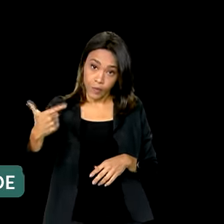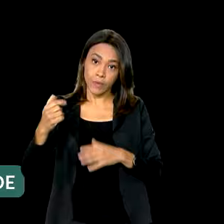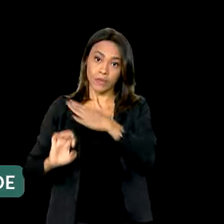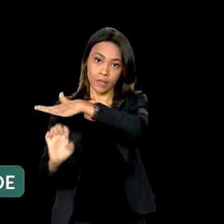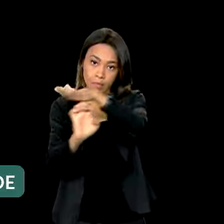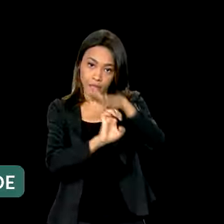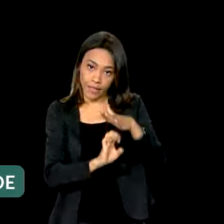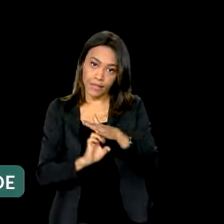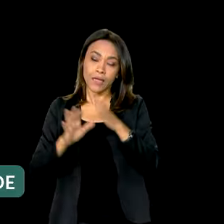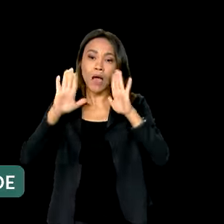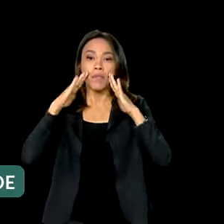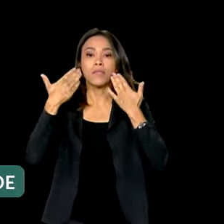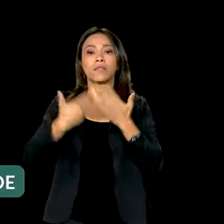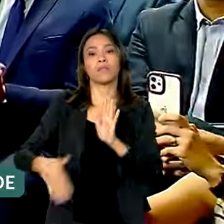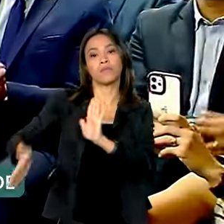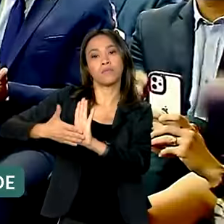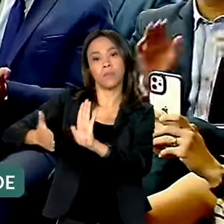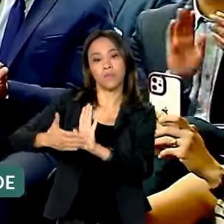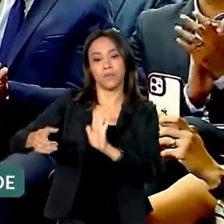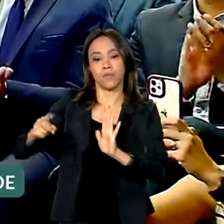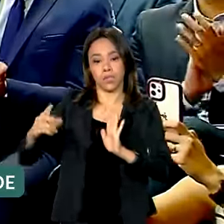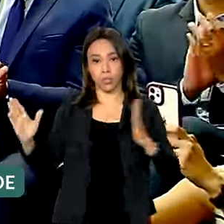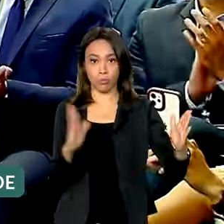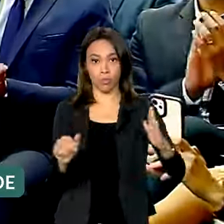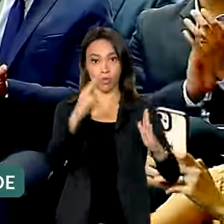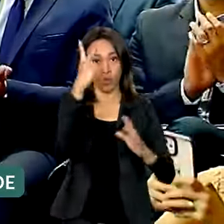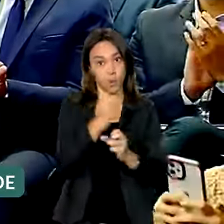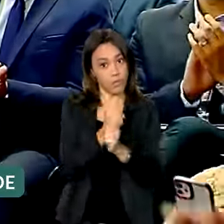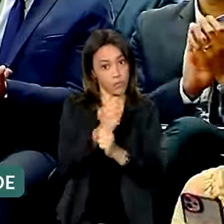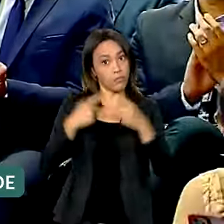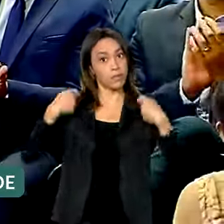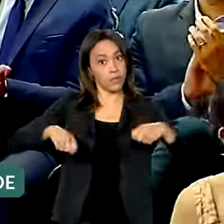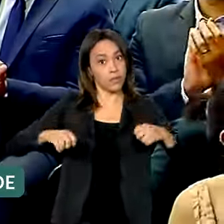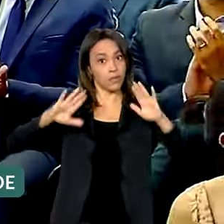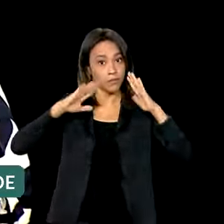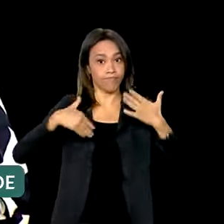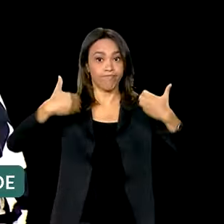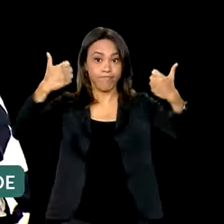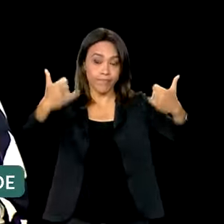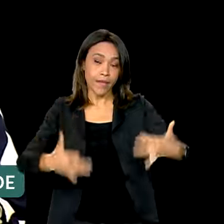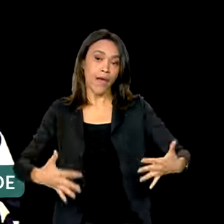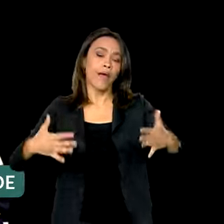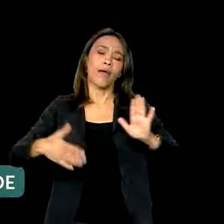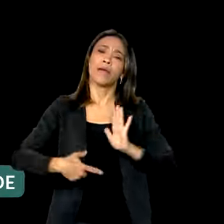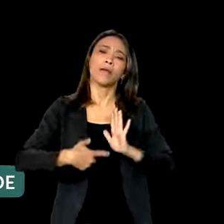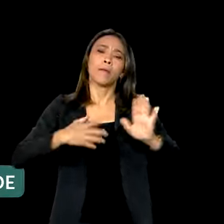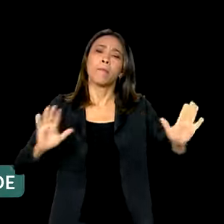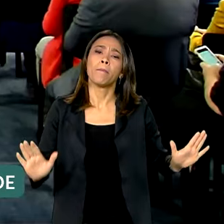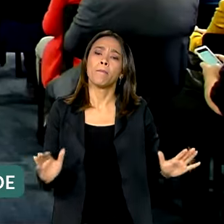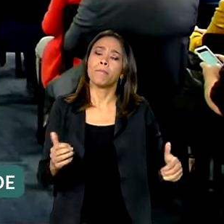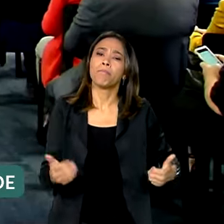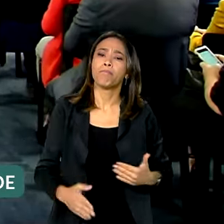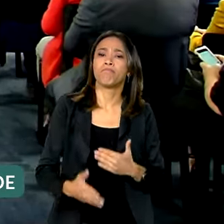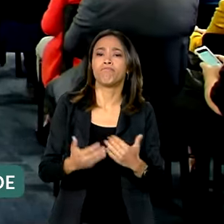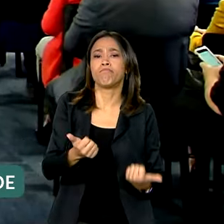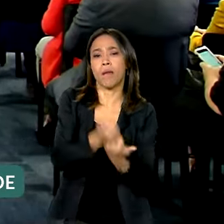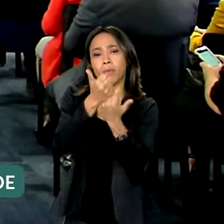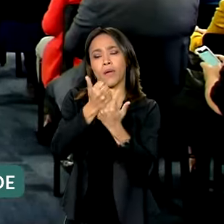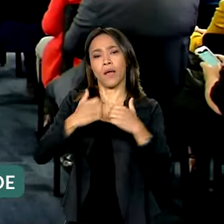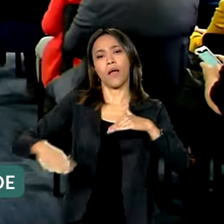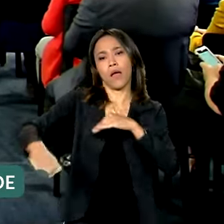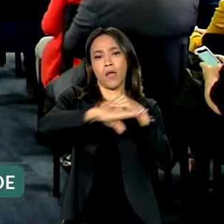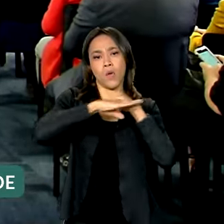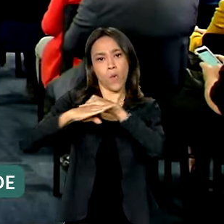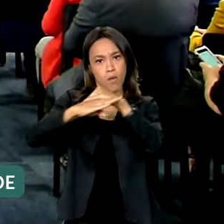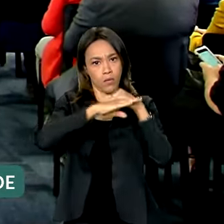prazo máximo de dois anos. O objetivo é estimular práticas e iniciativas de promoção da igualdade e de combate às